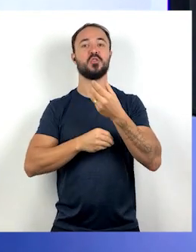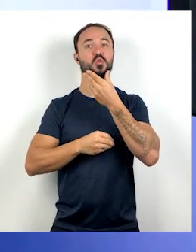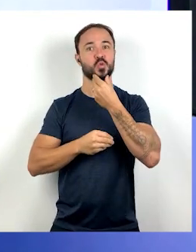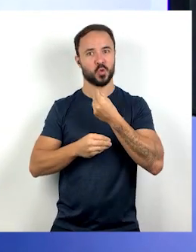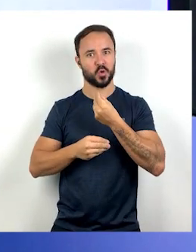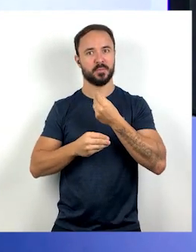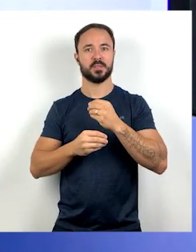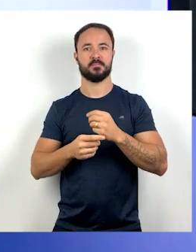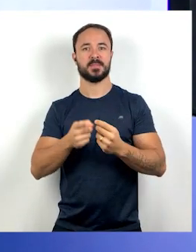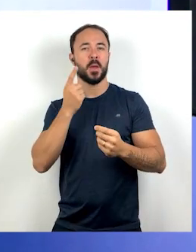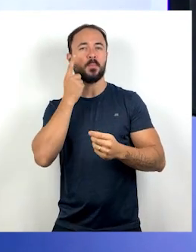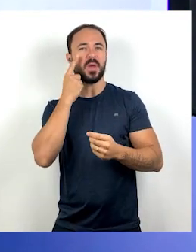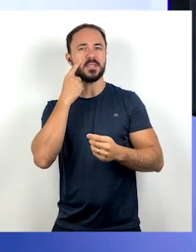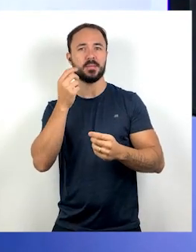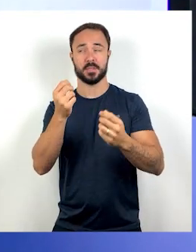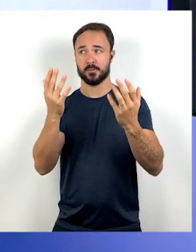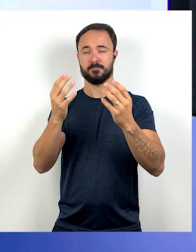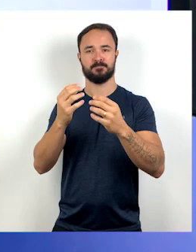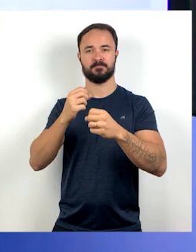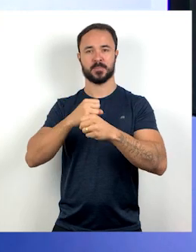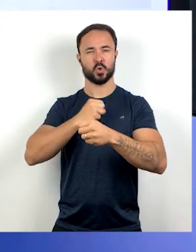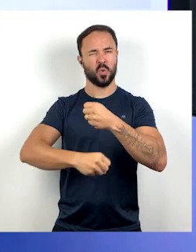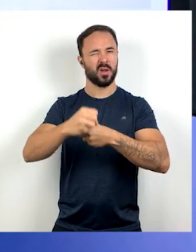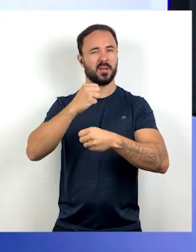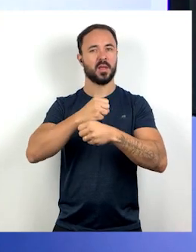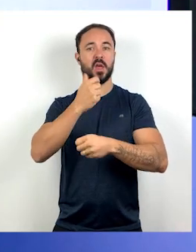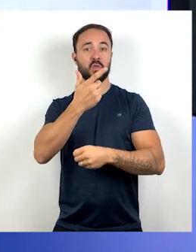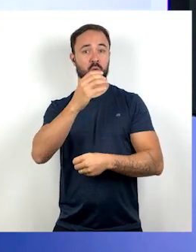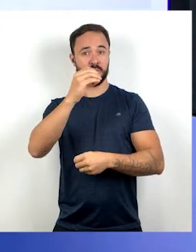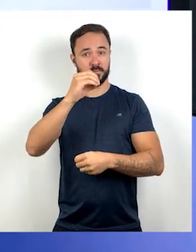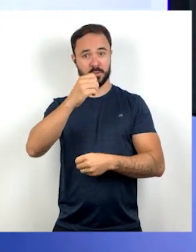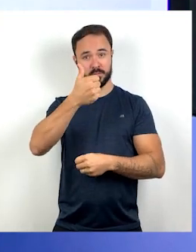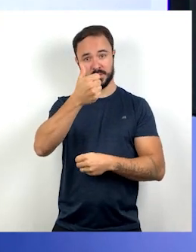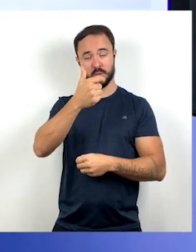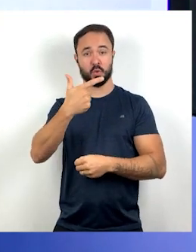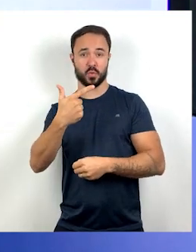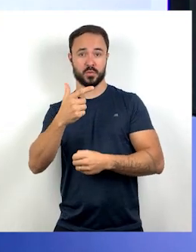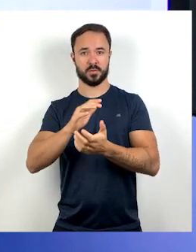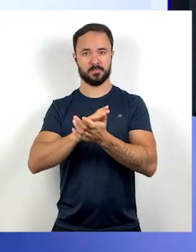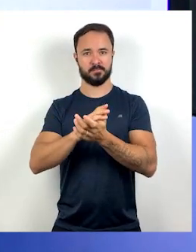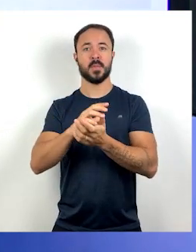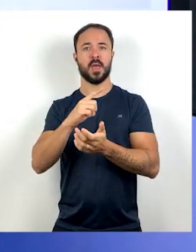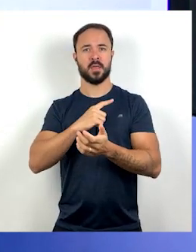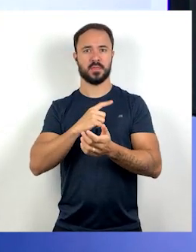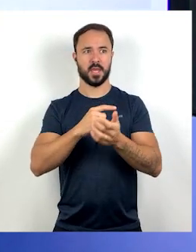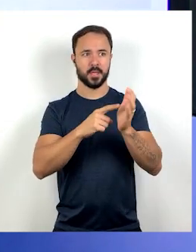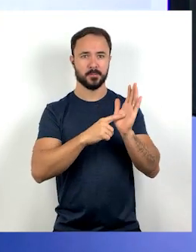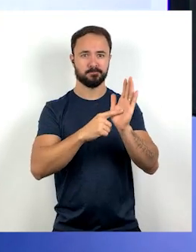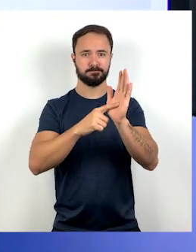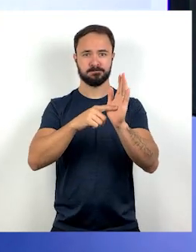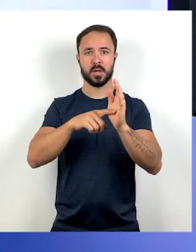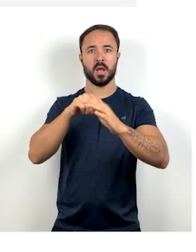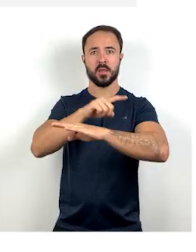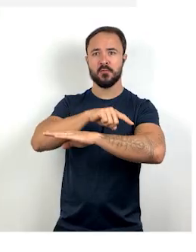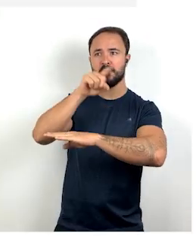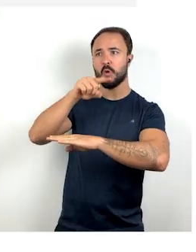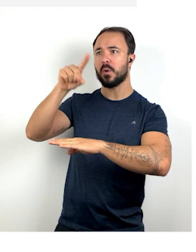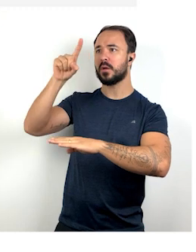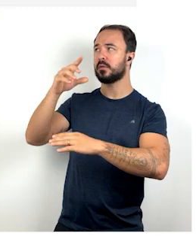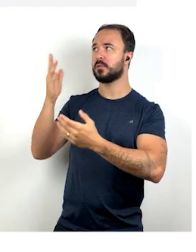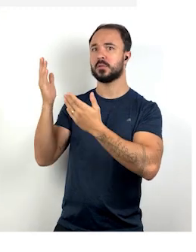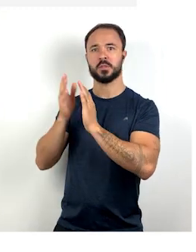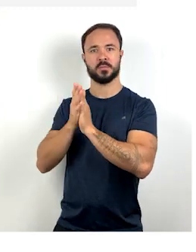esse gráfico traz as informações para a gente e em 2012 os homens recebiam em média